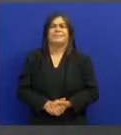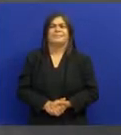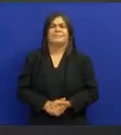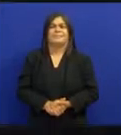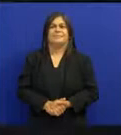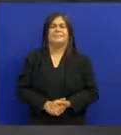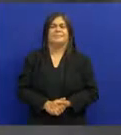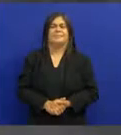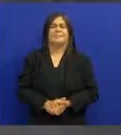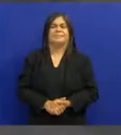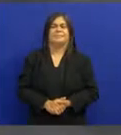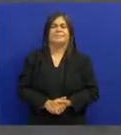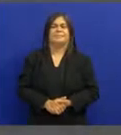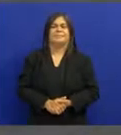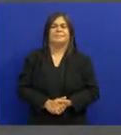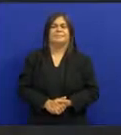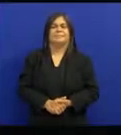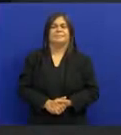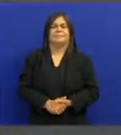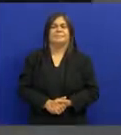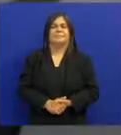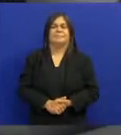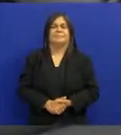Música Música